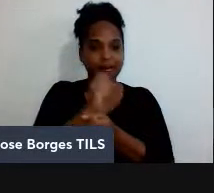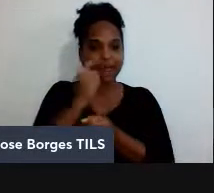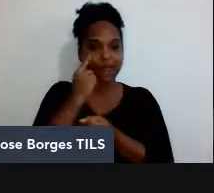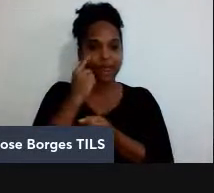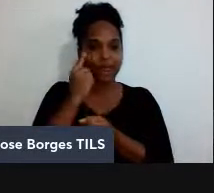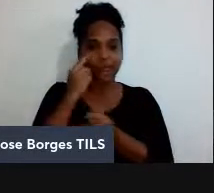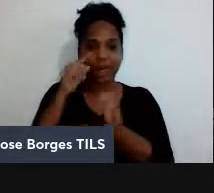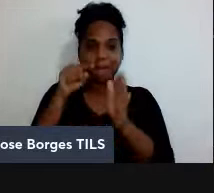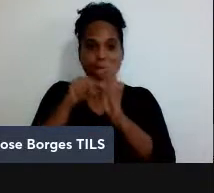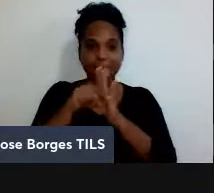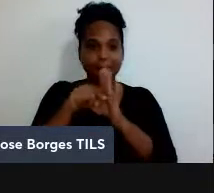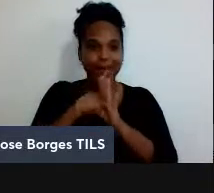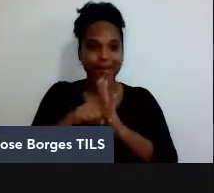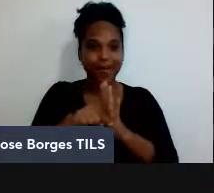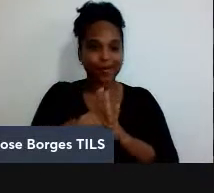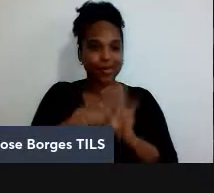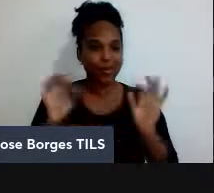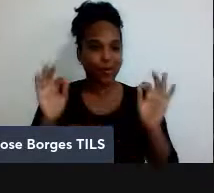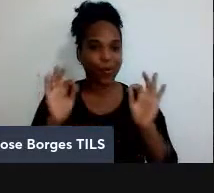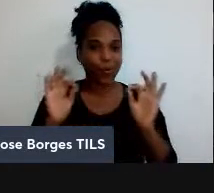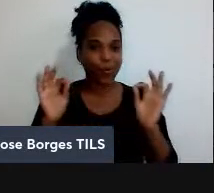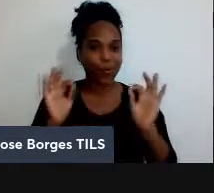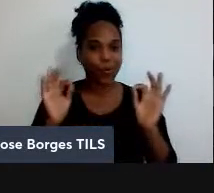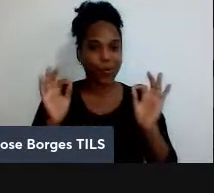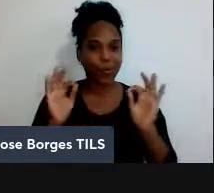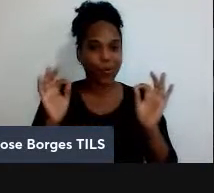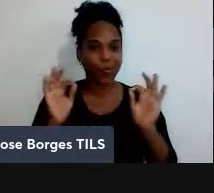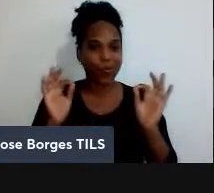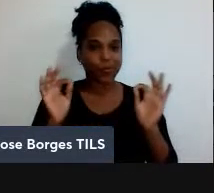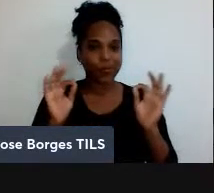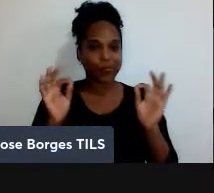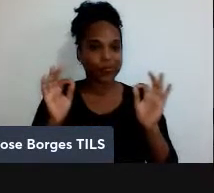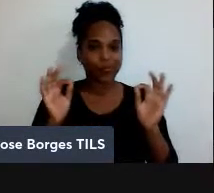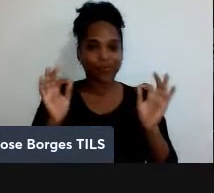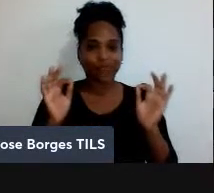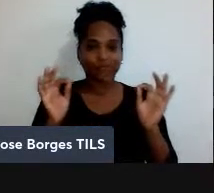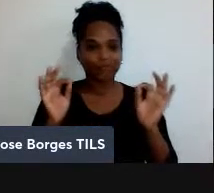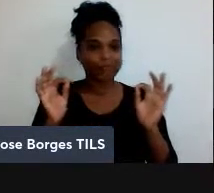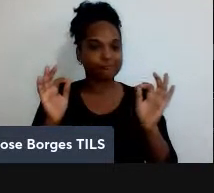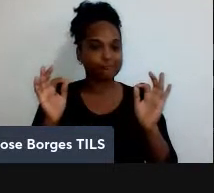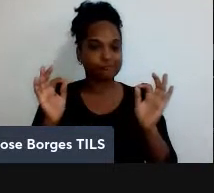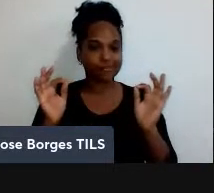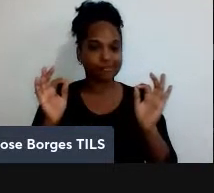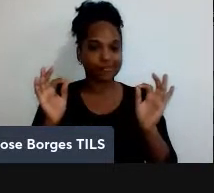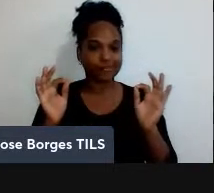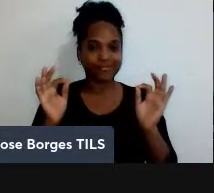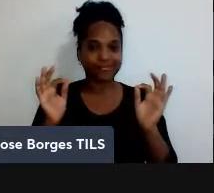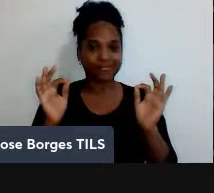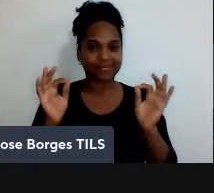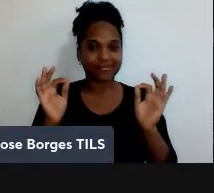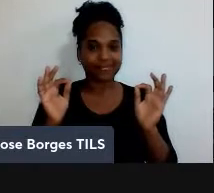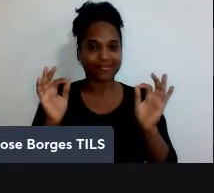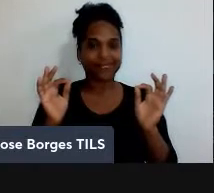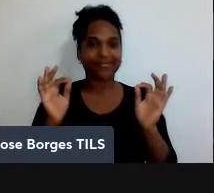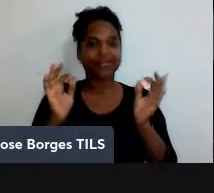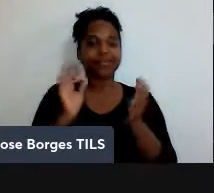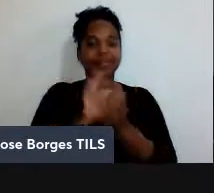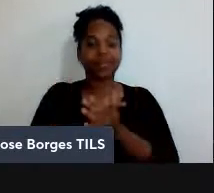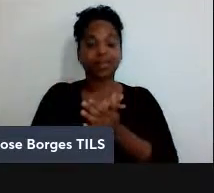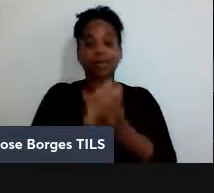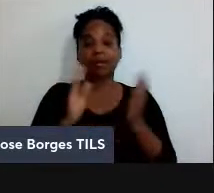estar vendo ninguém aqui. Já apareceu alguma pergunta por aí? Acho que não. Então, vou continuar.